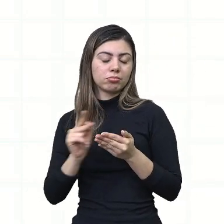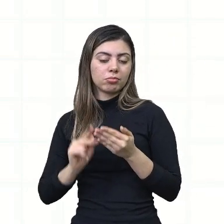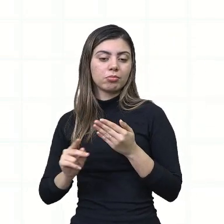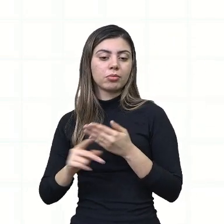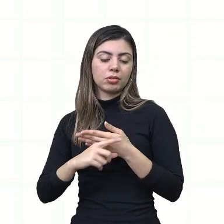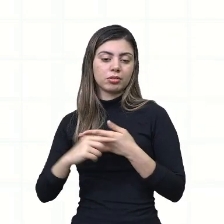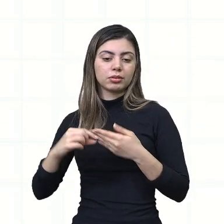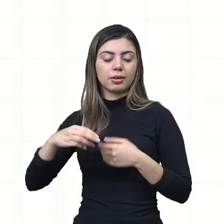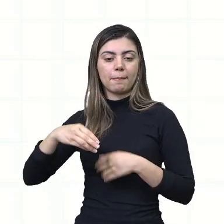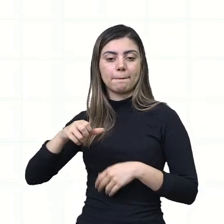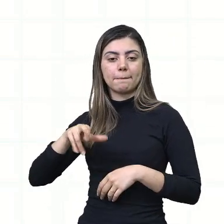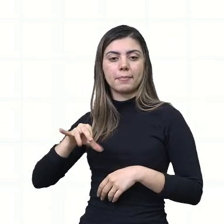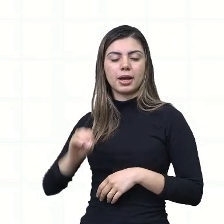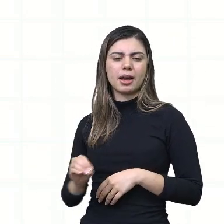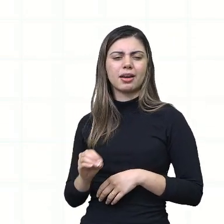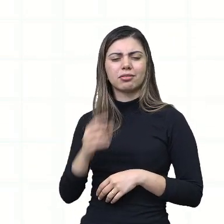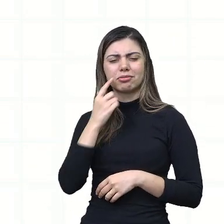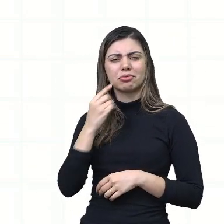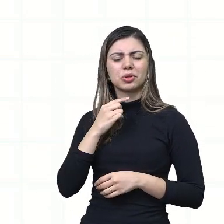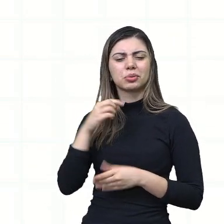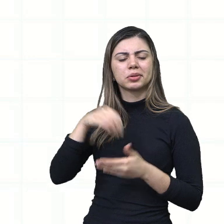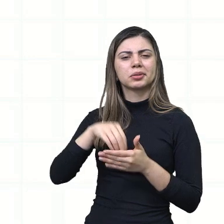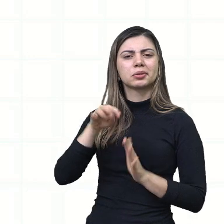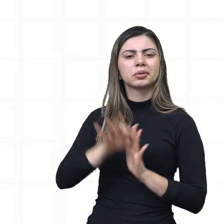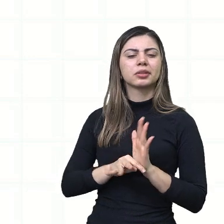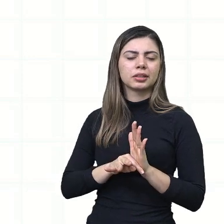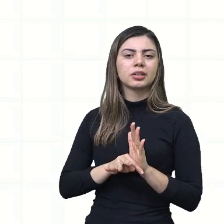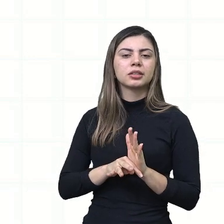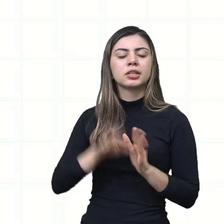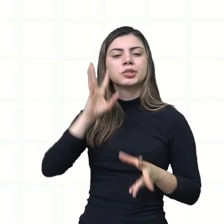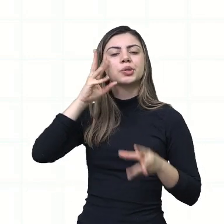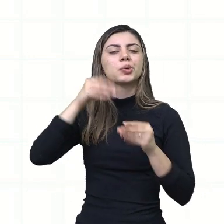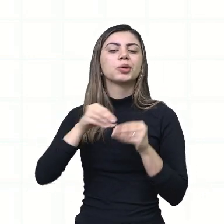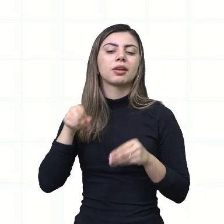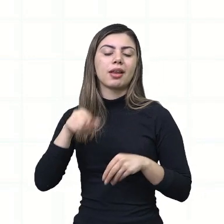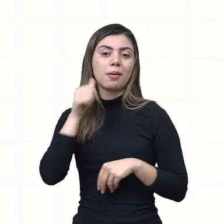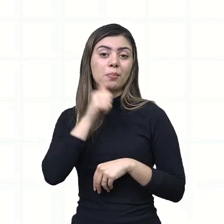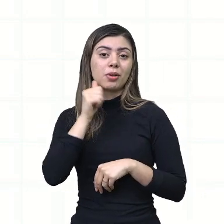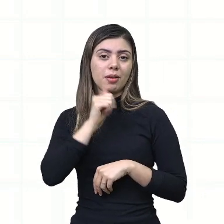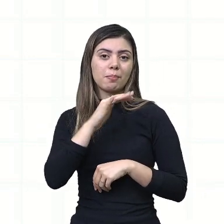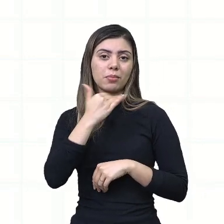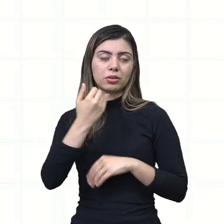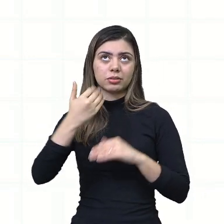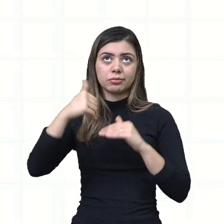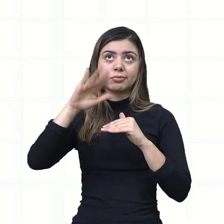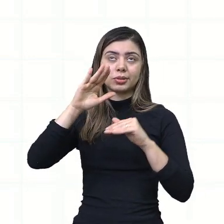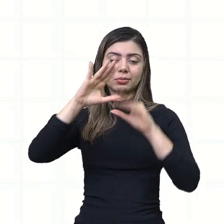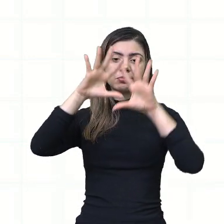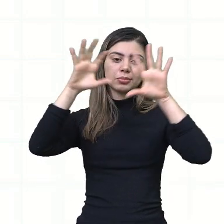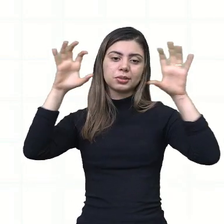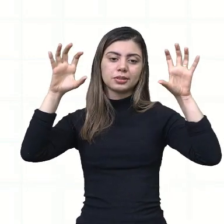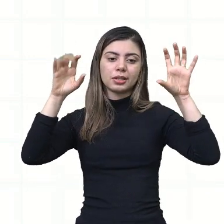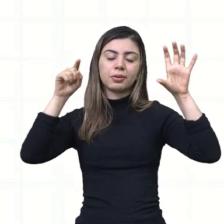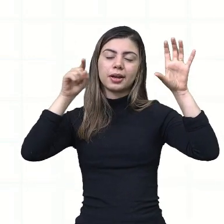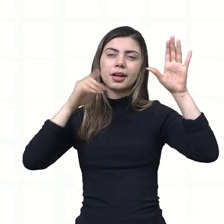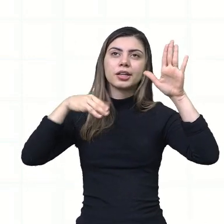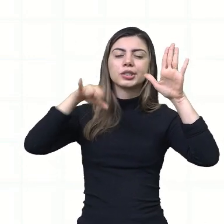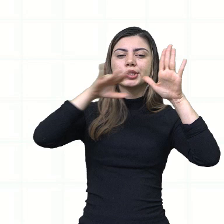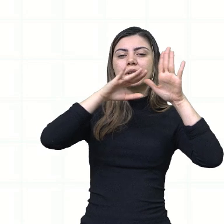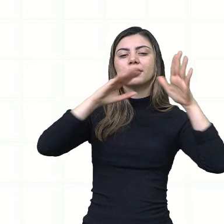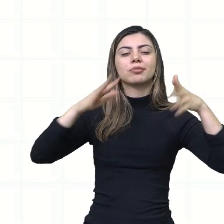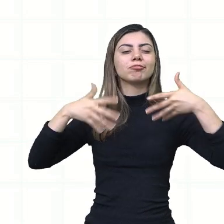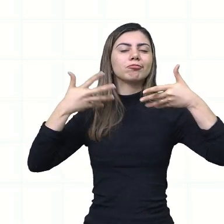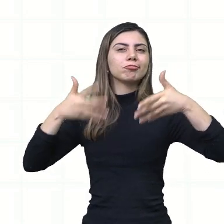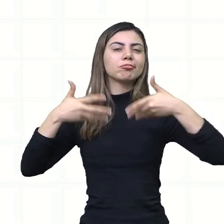a entender que a mulher foi para o céu. E lá chegou, né? Alegre. É como se